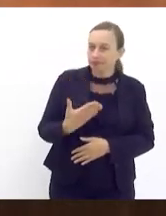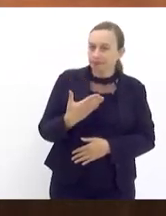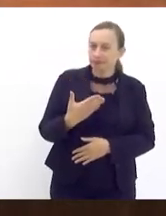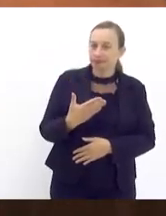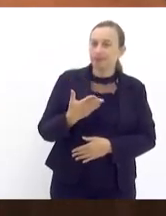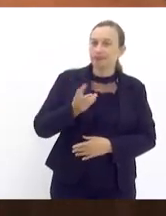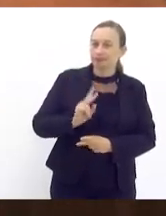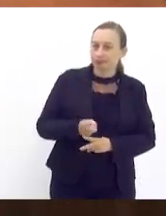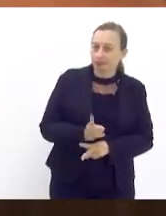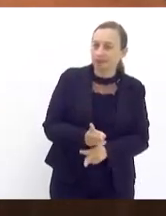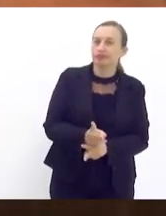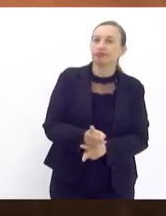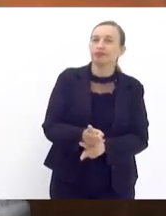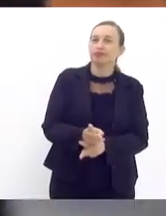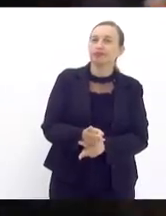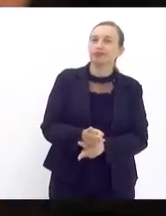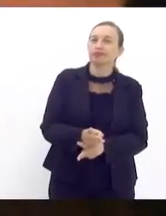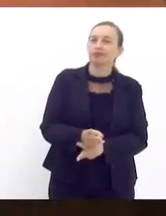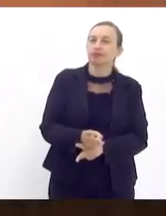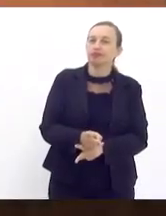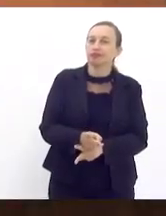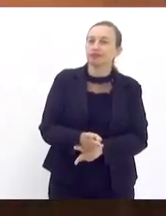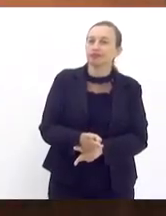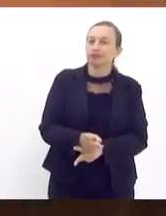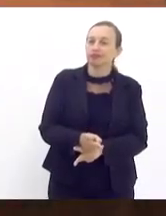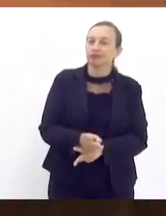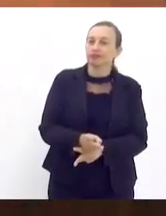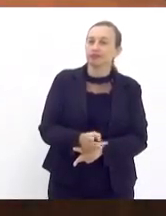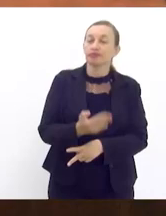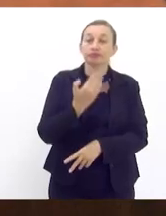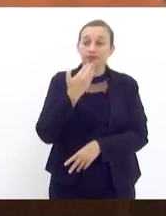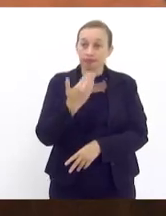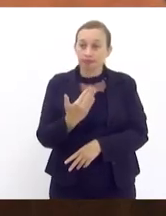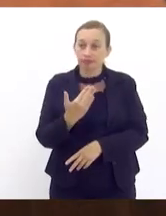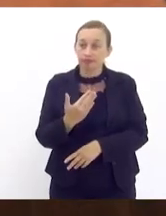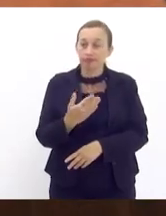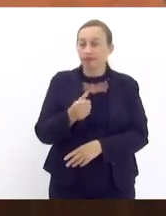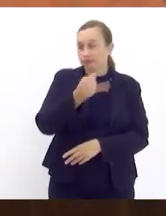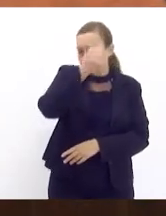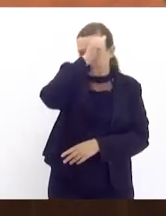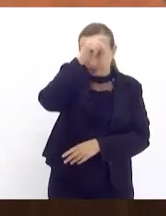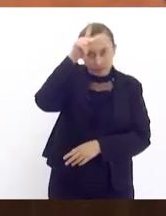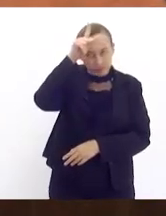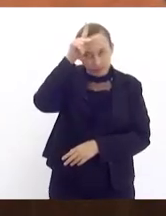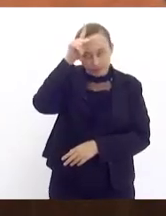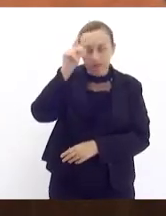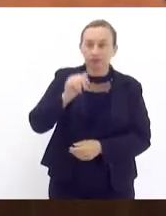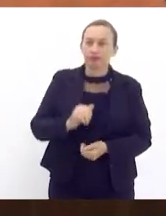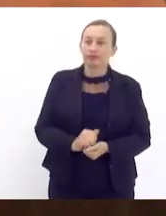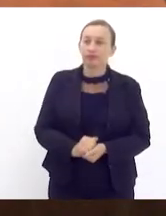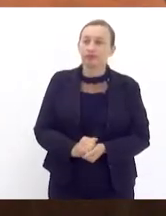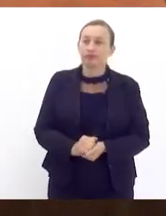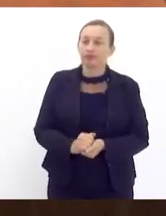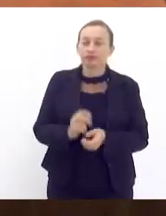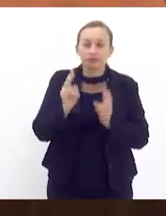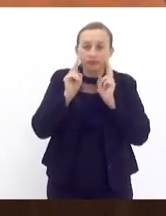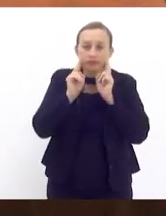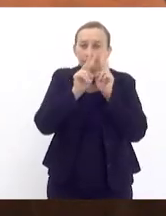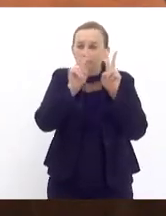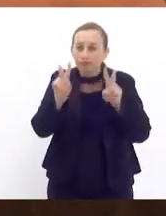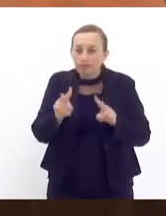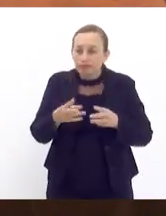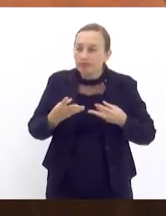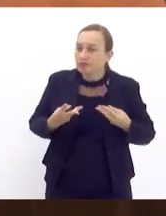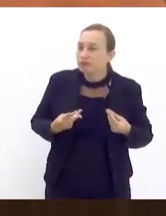permanência estão reivindicando ao prefeito para que sejam olhados com